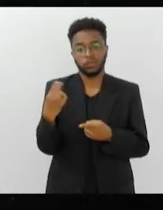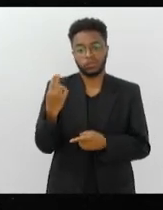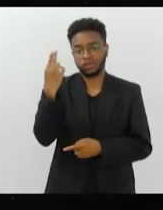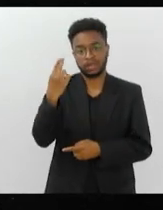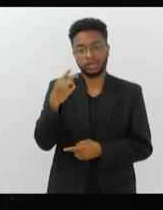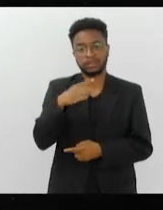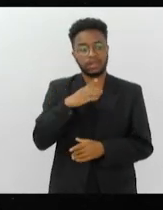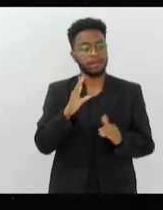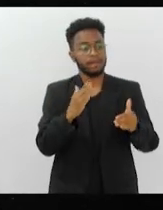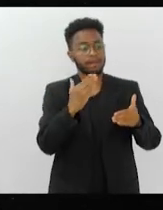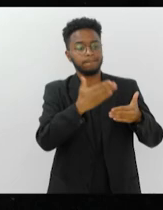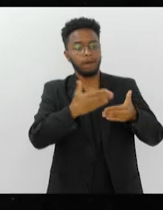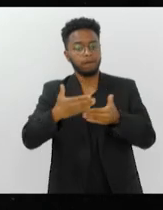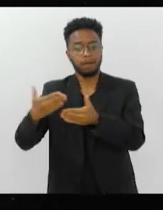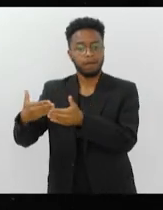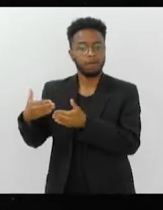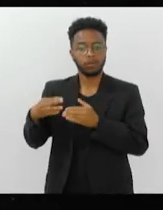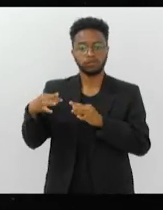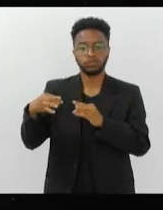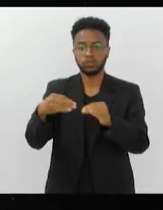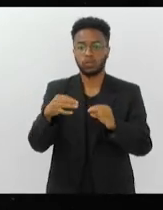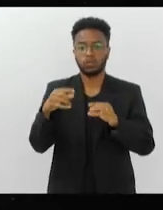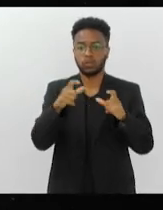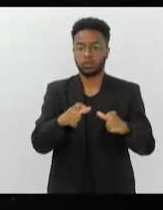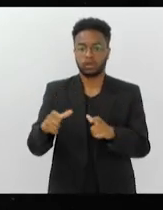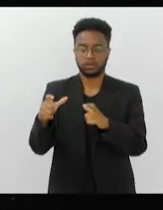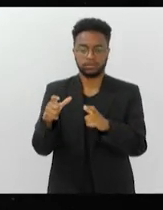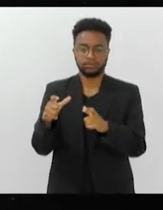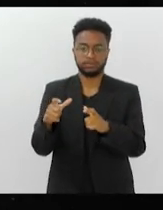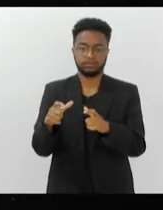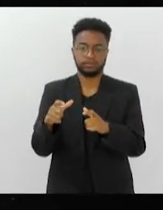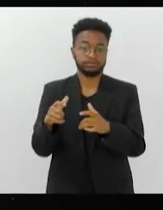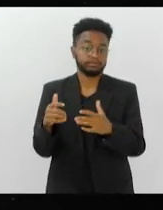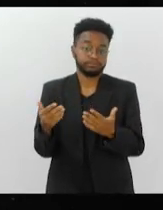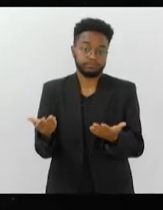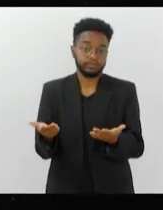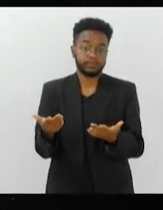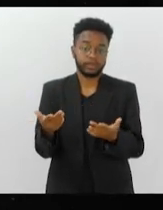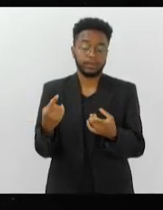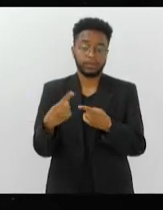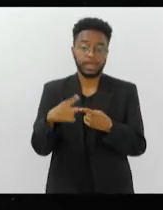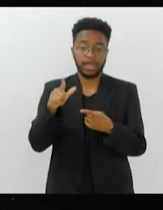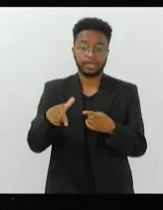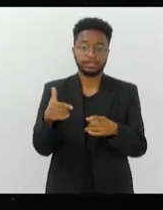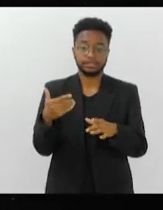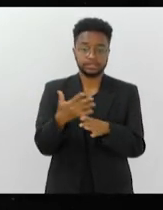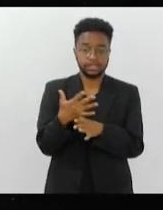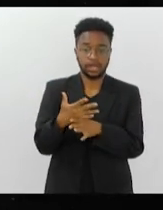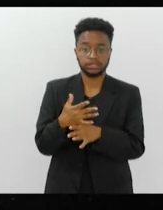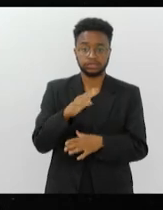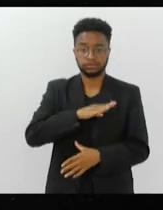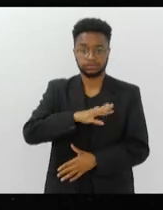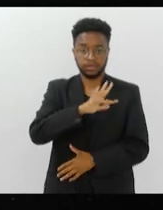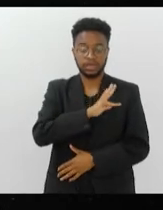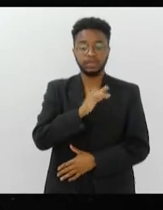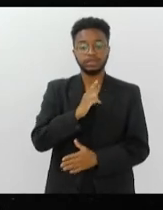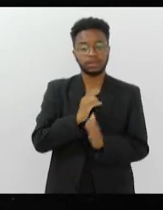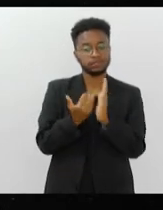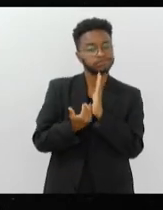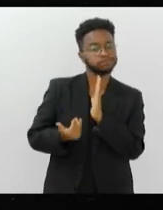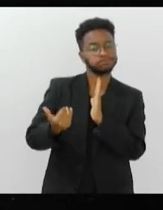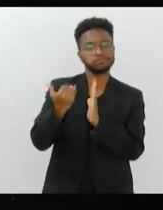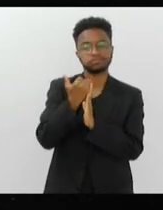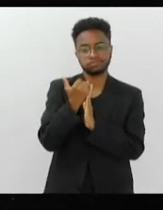barricada para tudo quanto era lugar, de São João de Miriti, que é uma das cidades da Baixada Fluminense que tem maior